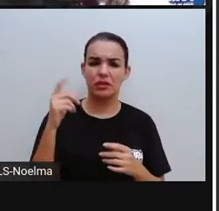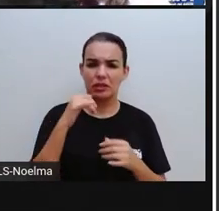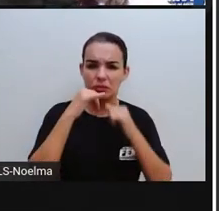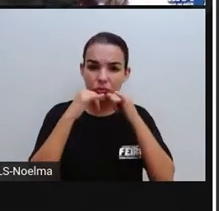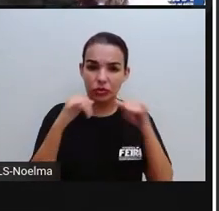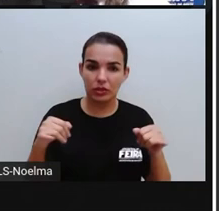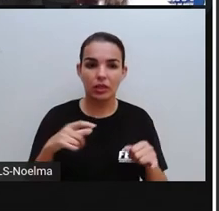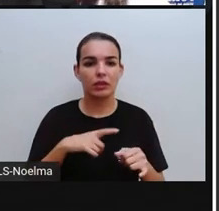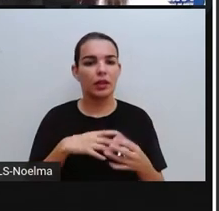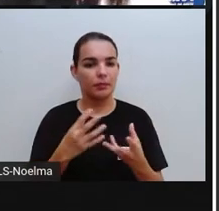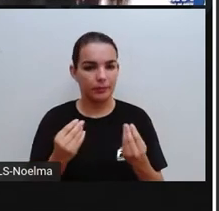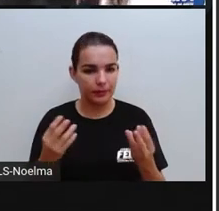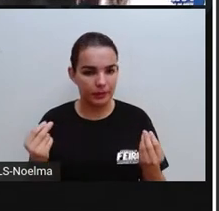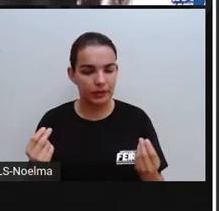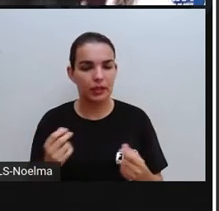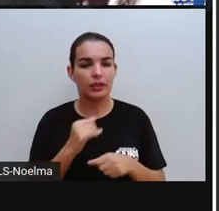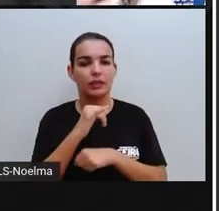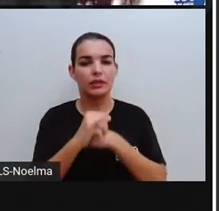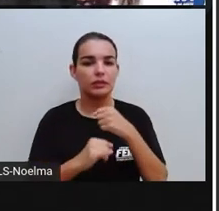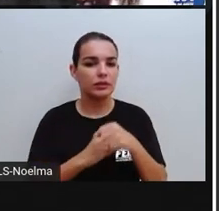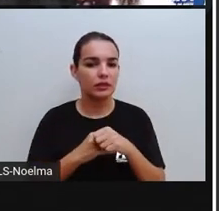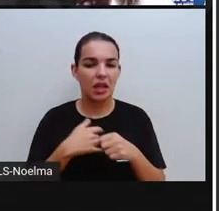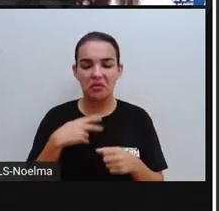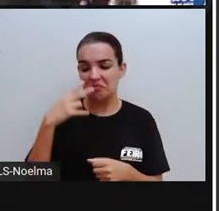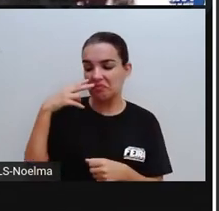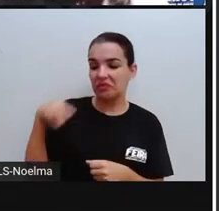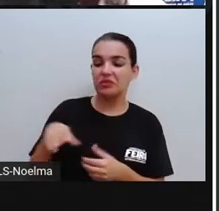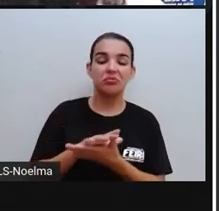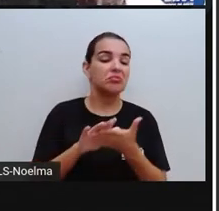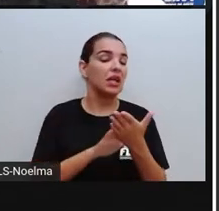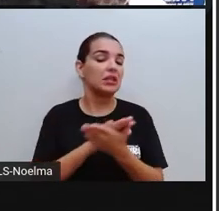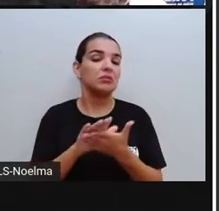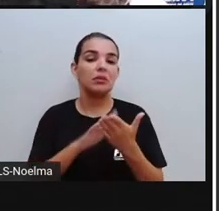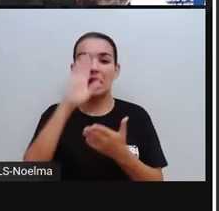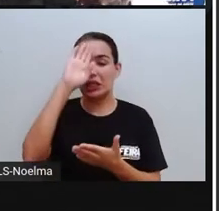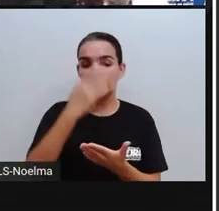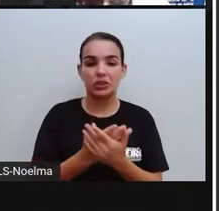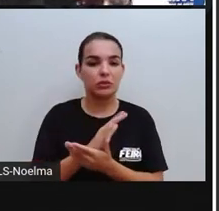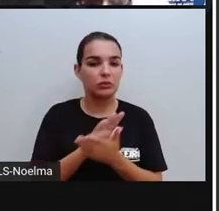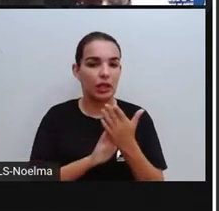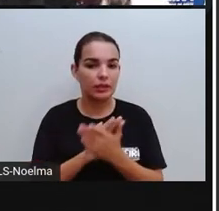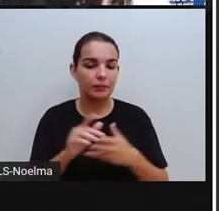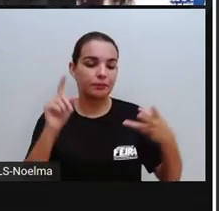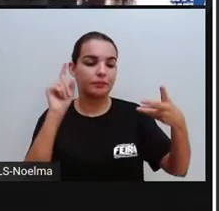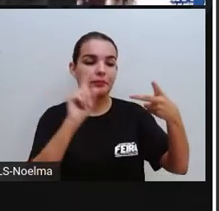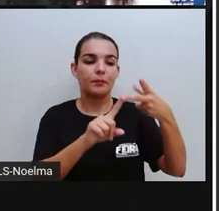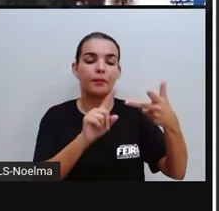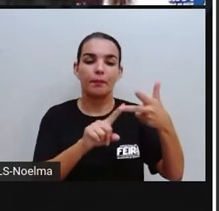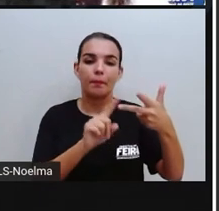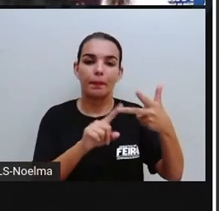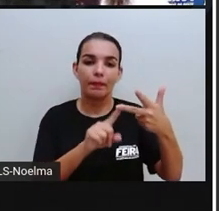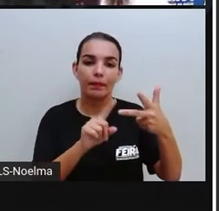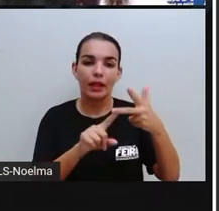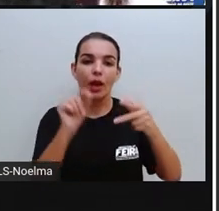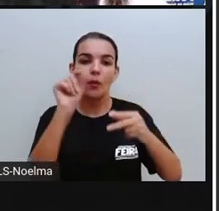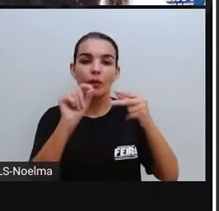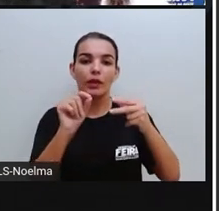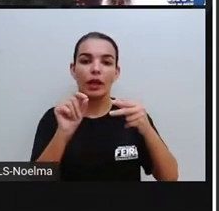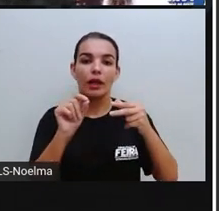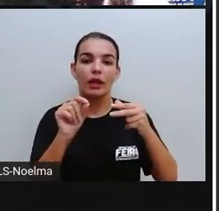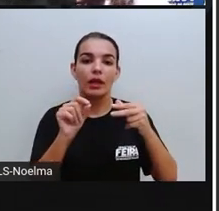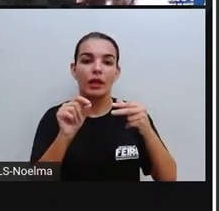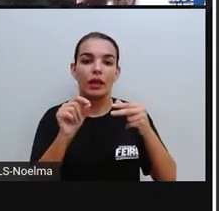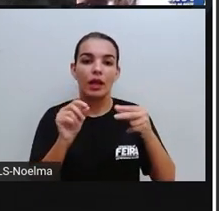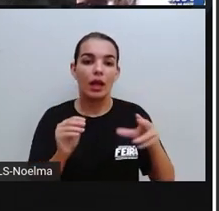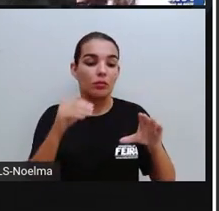isso aqui demais, tanto que eu já não, quando eu vejo, eu nem abro mais. Olha lá, conteúdo enganoso,